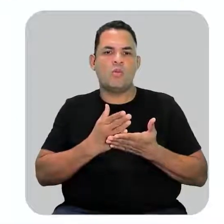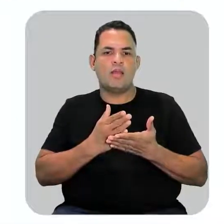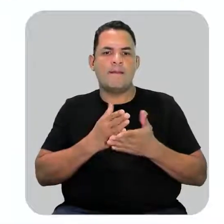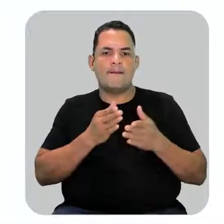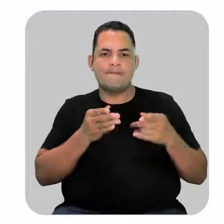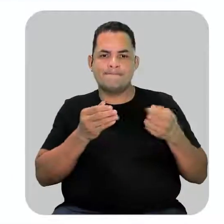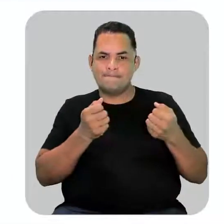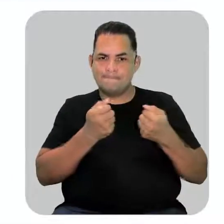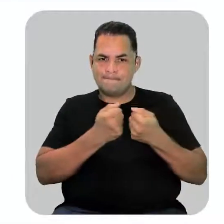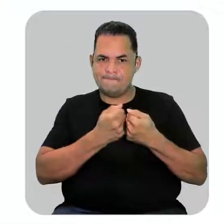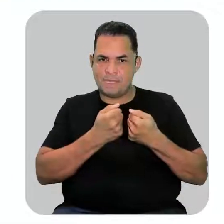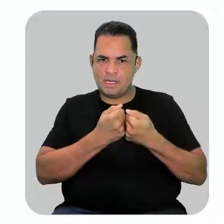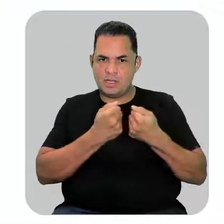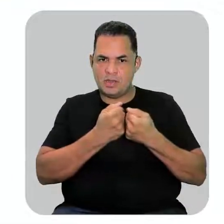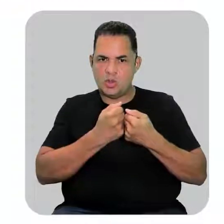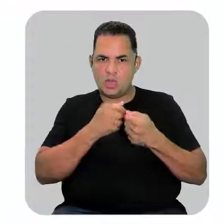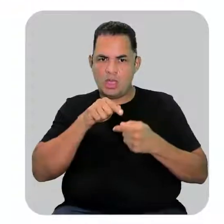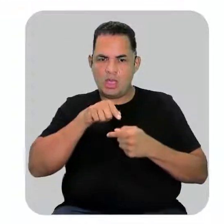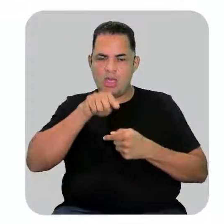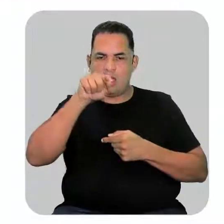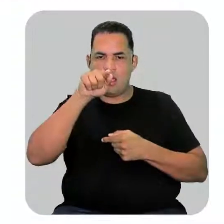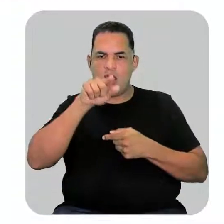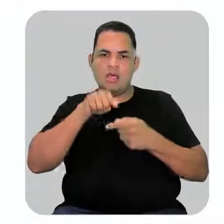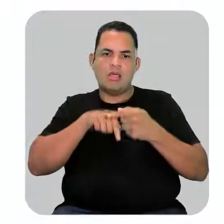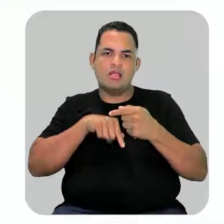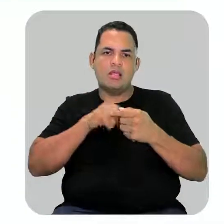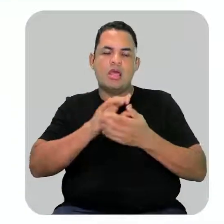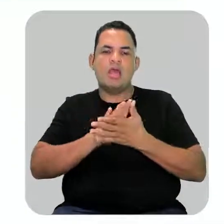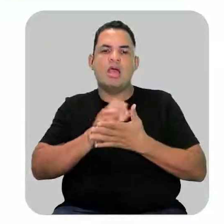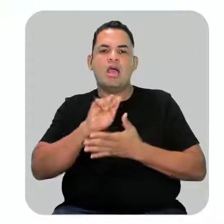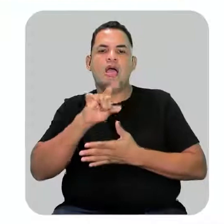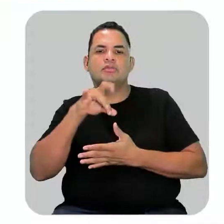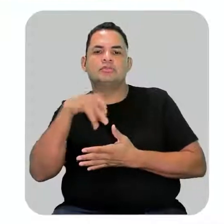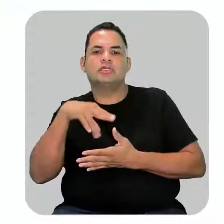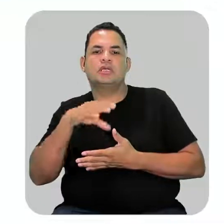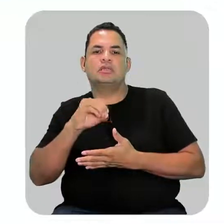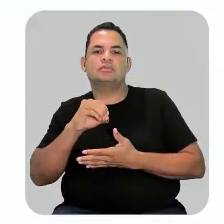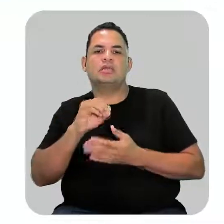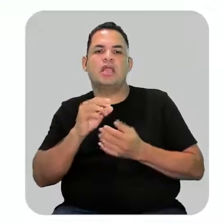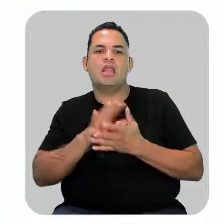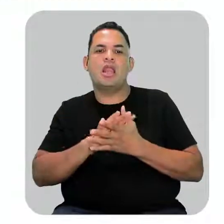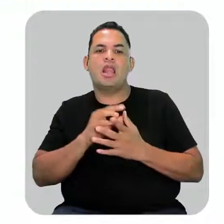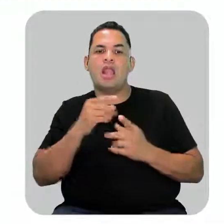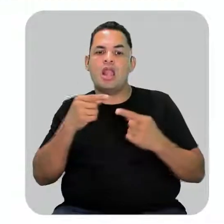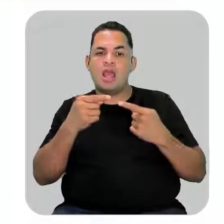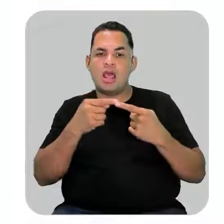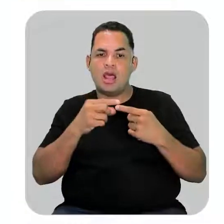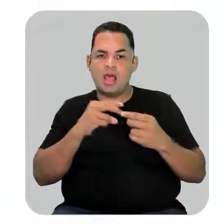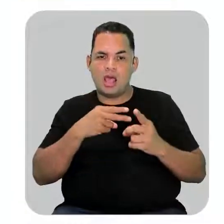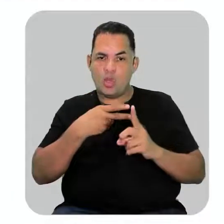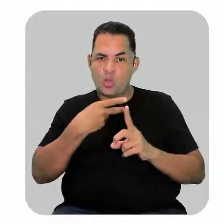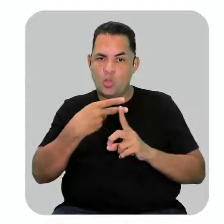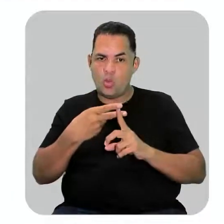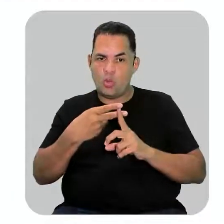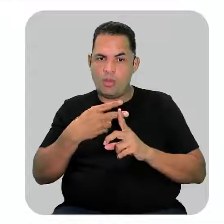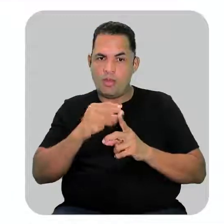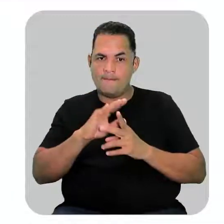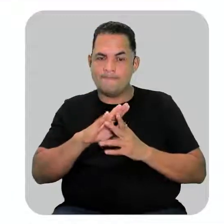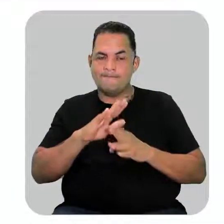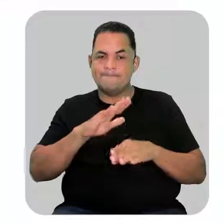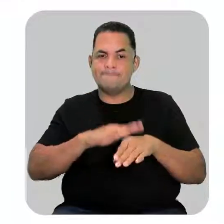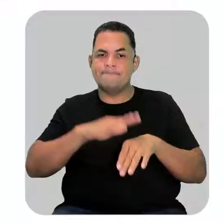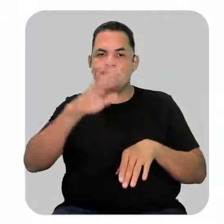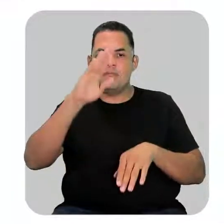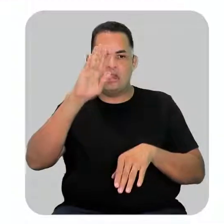ramificação. Já no alceno, digamos que a ligação dupla é mais importante, então